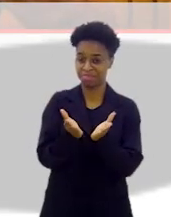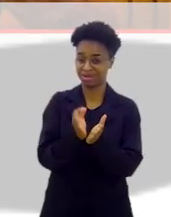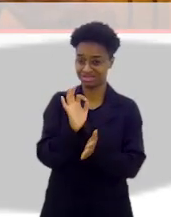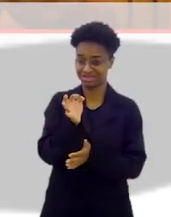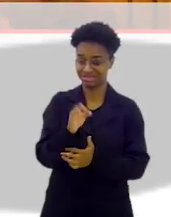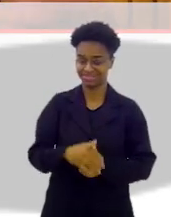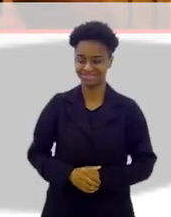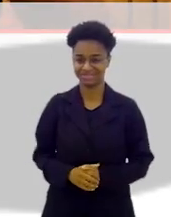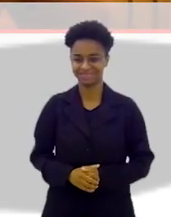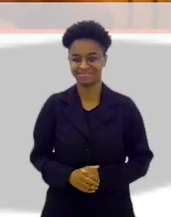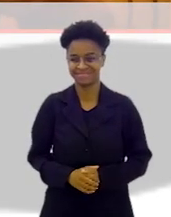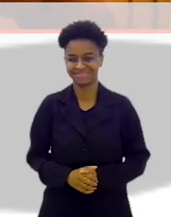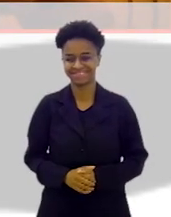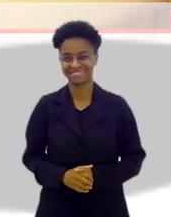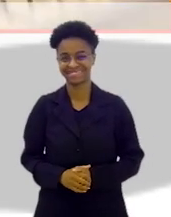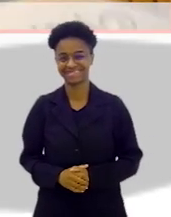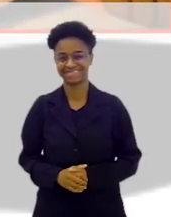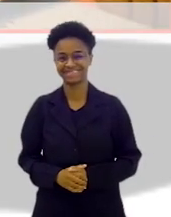Bíblia, né? É.